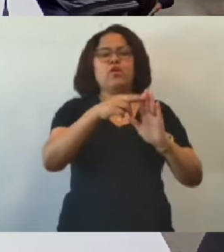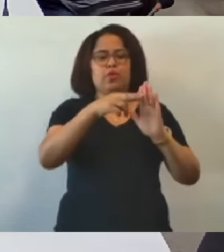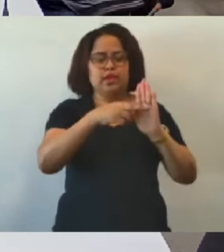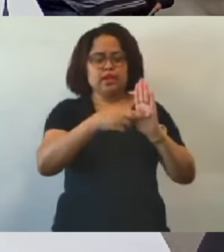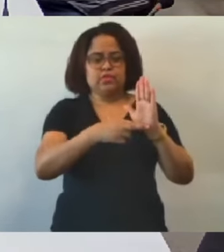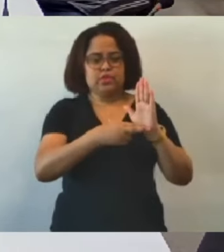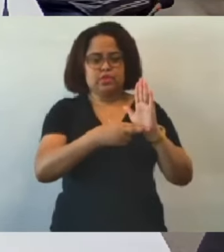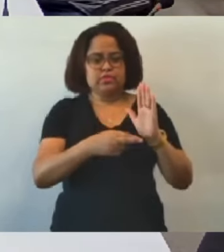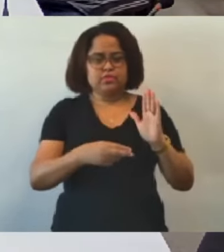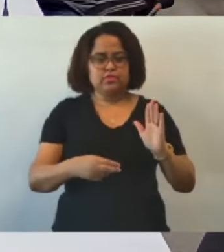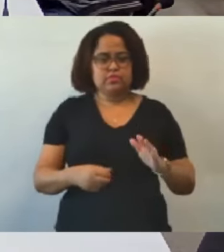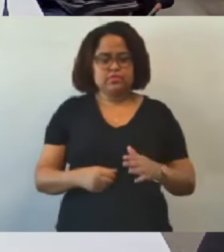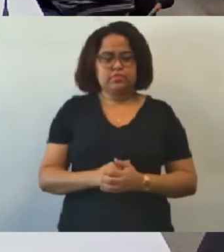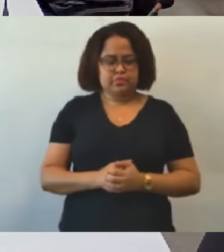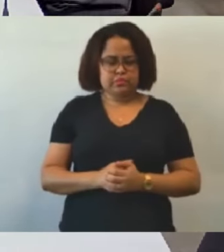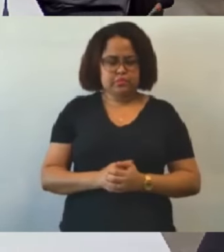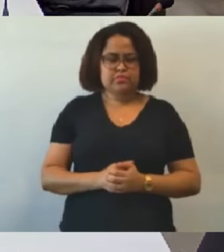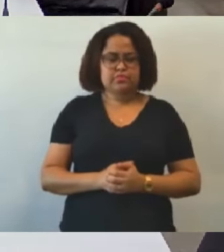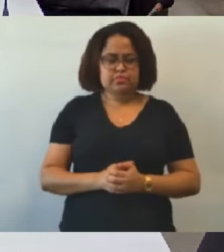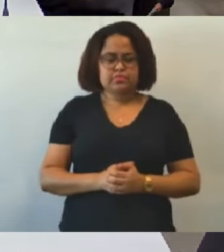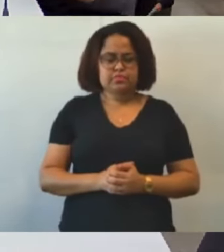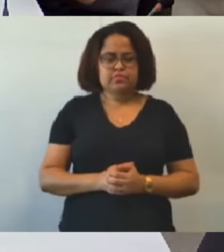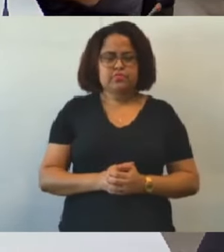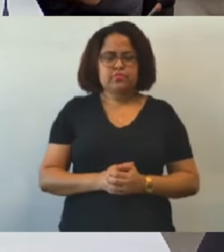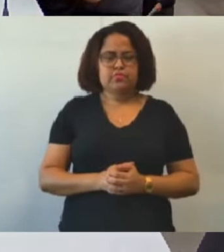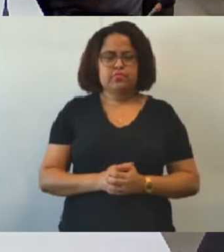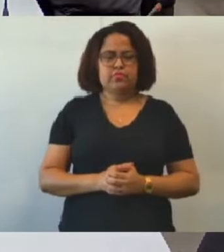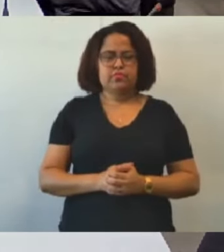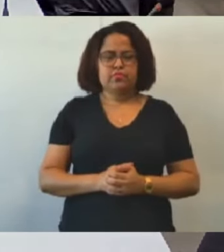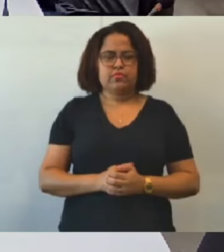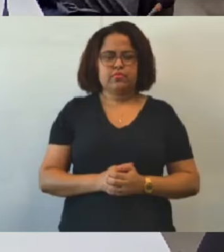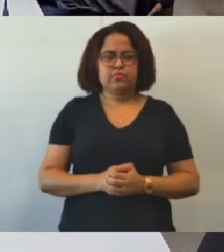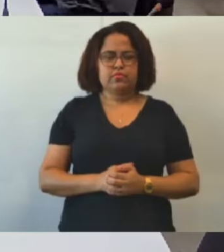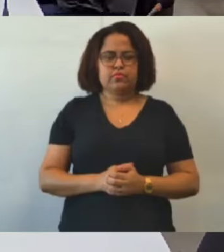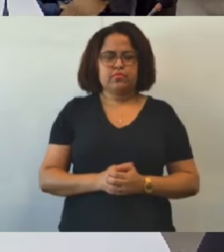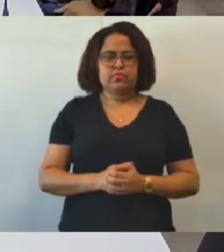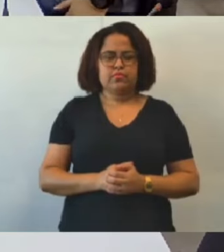Isso aí é a hora de você apresentar. É isso aí.